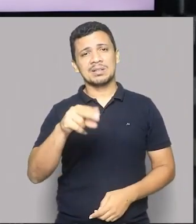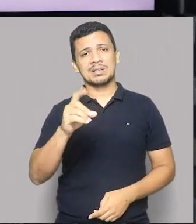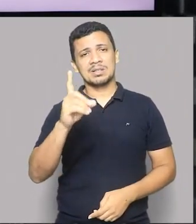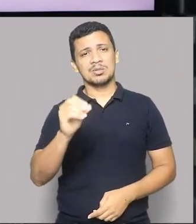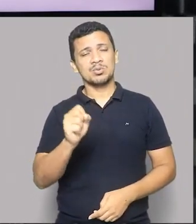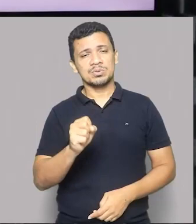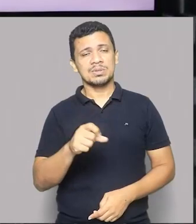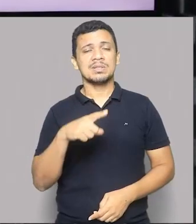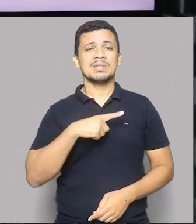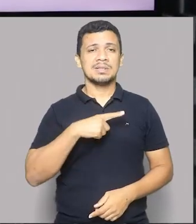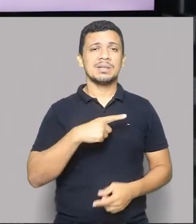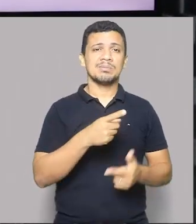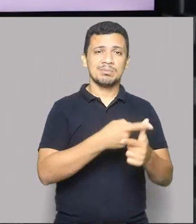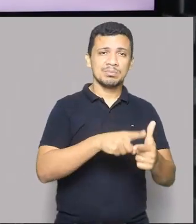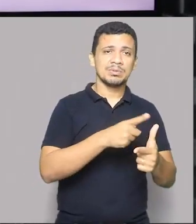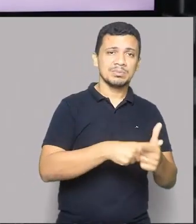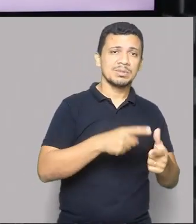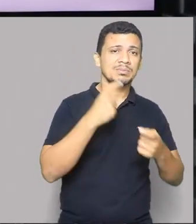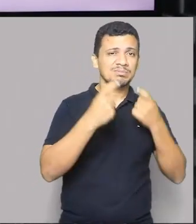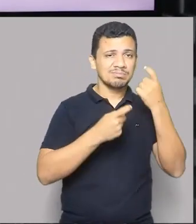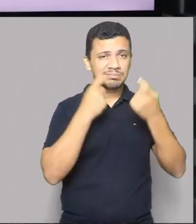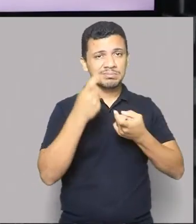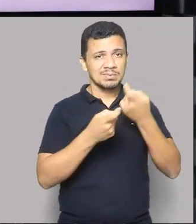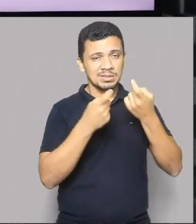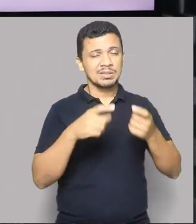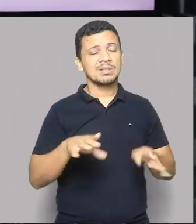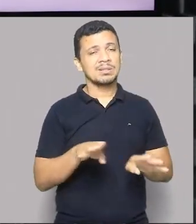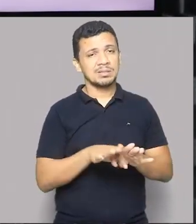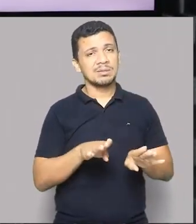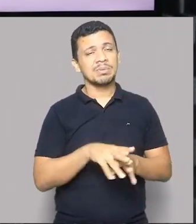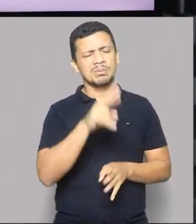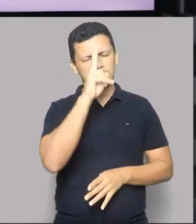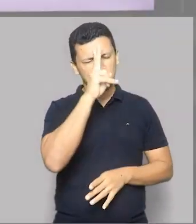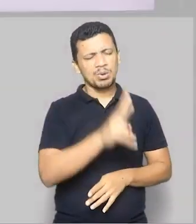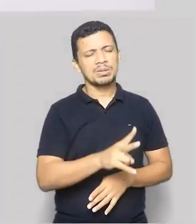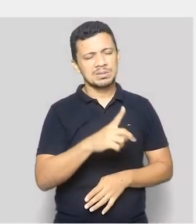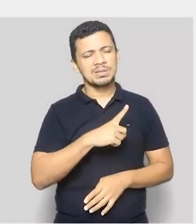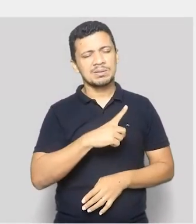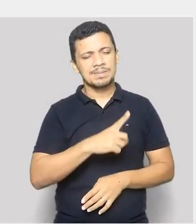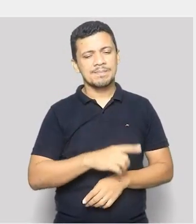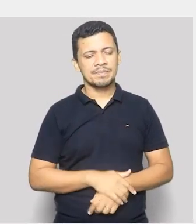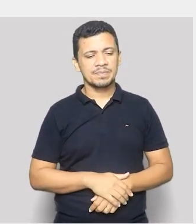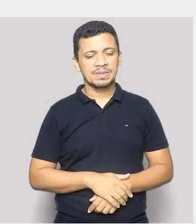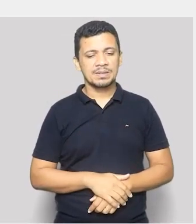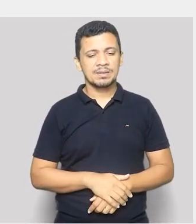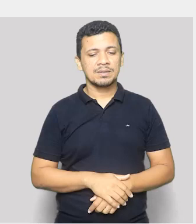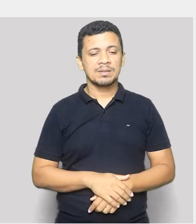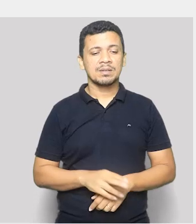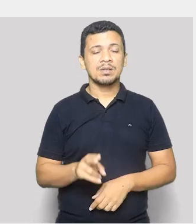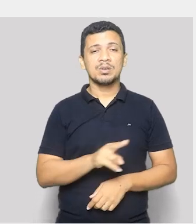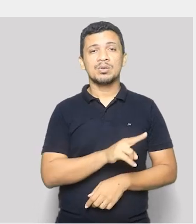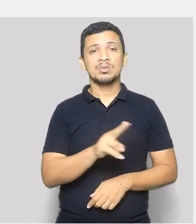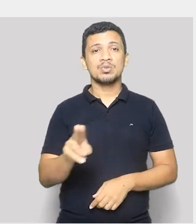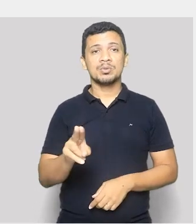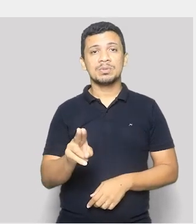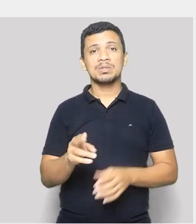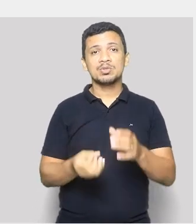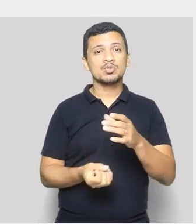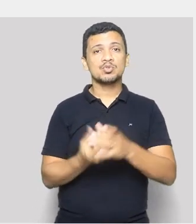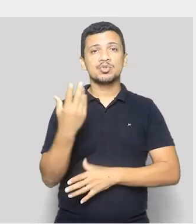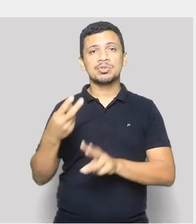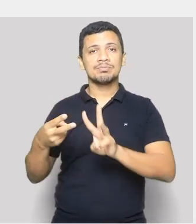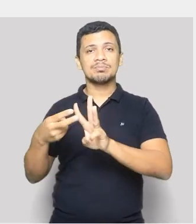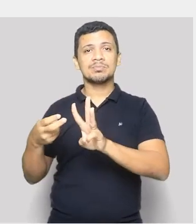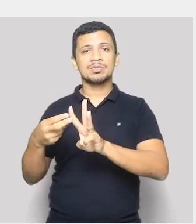preocupações, mas ao mesmo tempo tendo um grande potencial. E aí nós temos o nome dado a esse bioma que tem origem